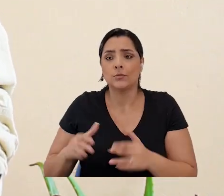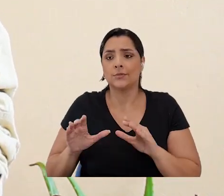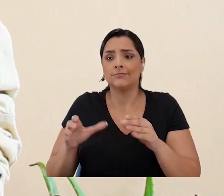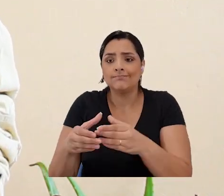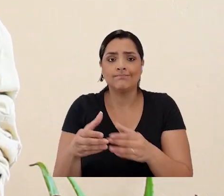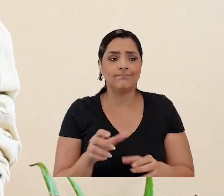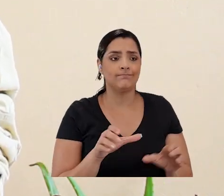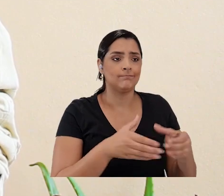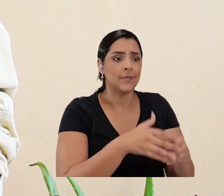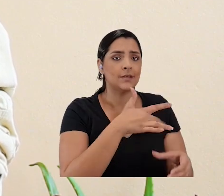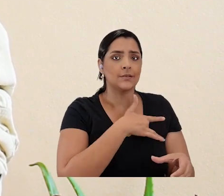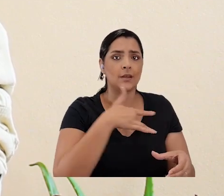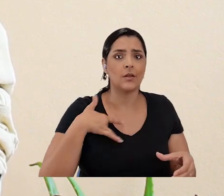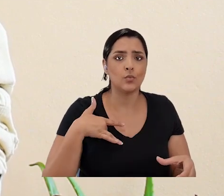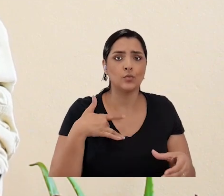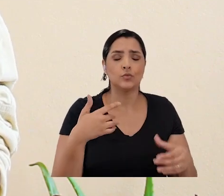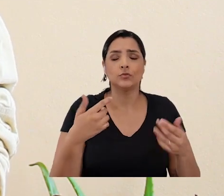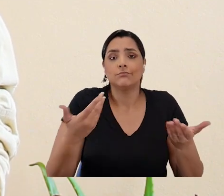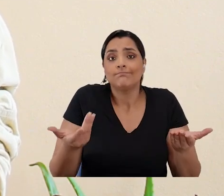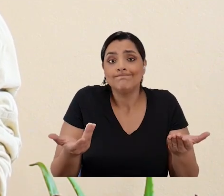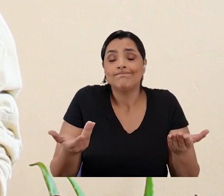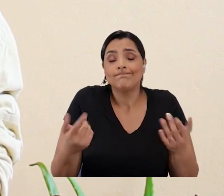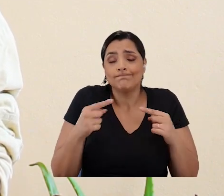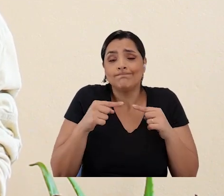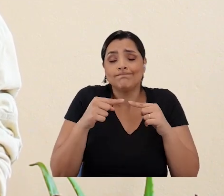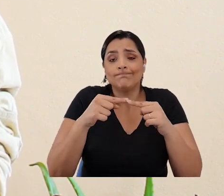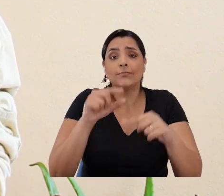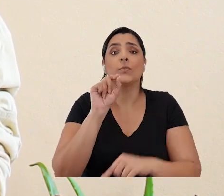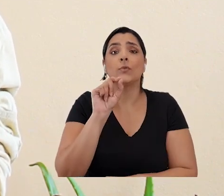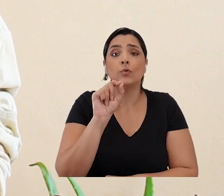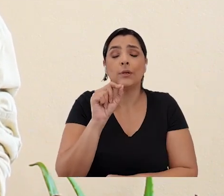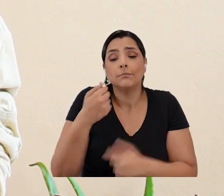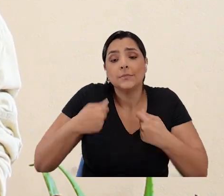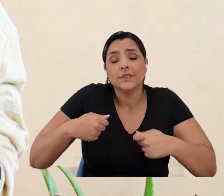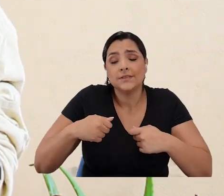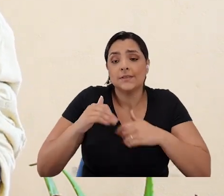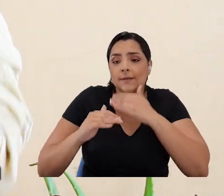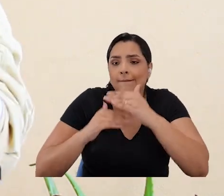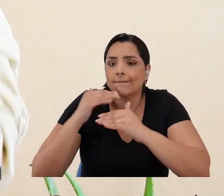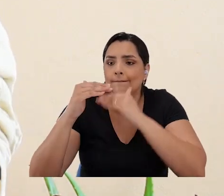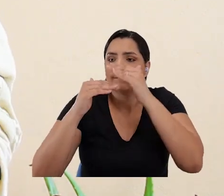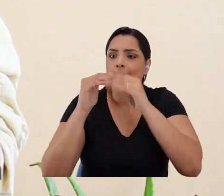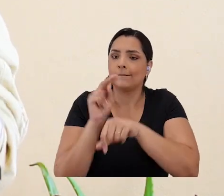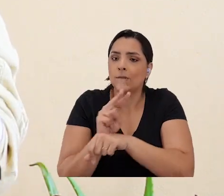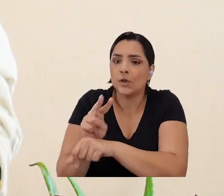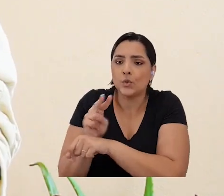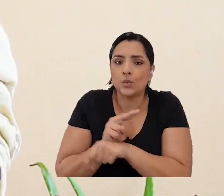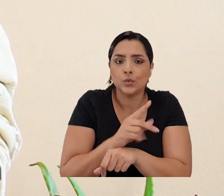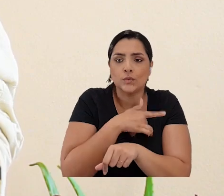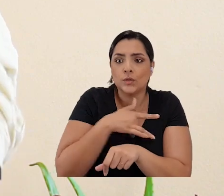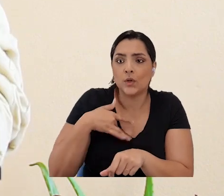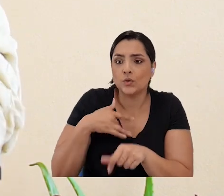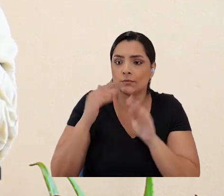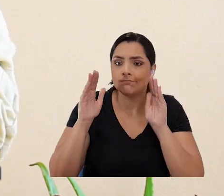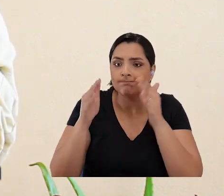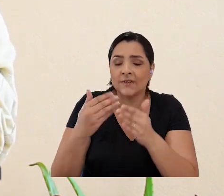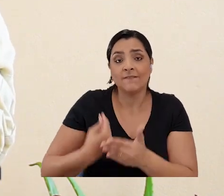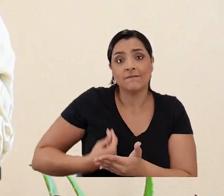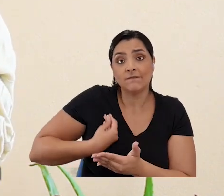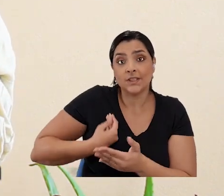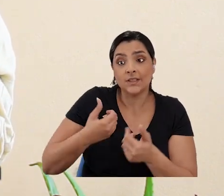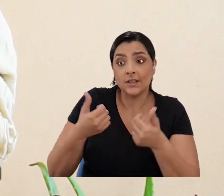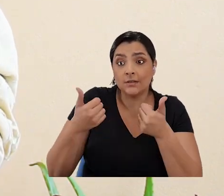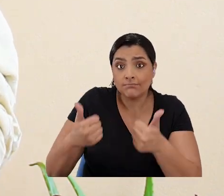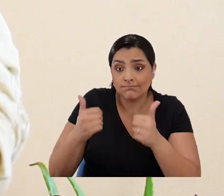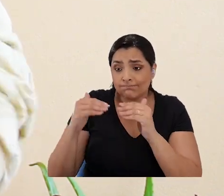para se construir uma promoção de saúde que seja digna, porque tem a ver com construir e cuidar e promover saúde, uma perspectiva de uma